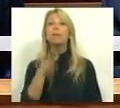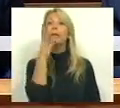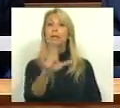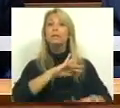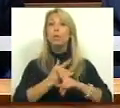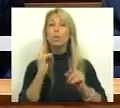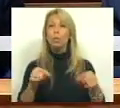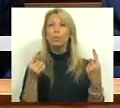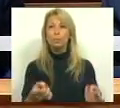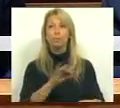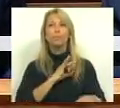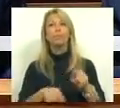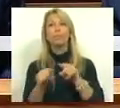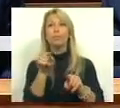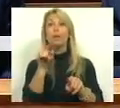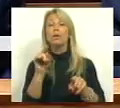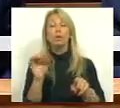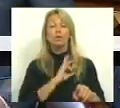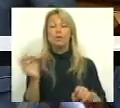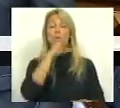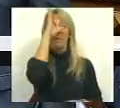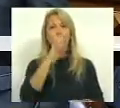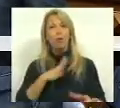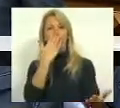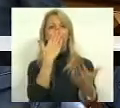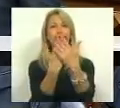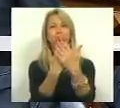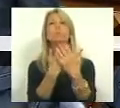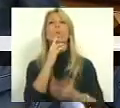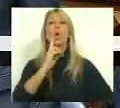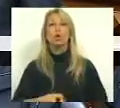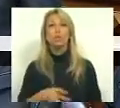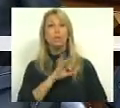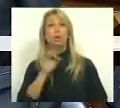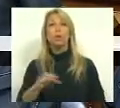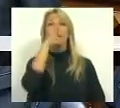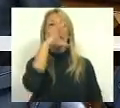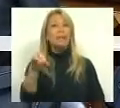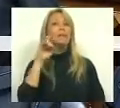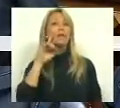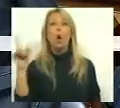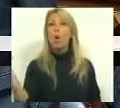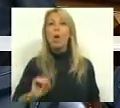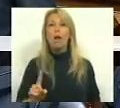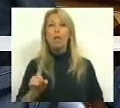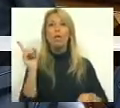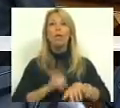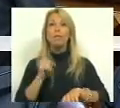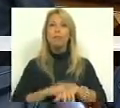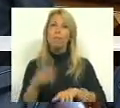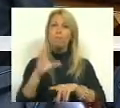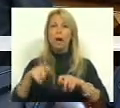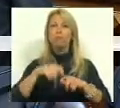O Sr. Primeiro-Ministro quer confrontá-lo com o seguinte. O Sr. Primeiro-Ministro defende, ou não, mais tempo para